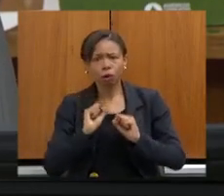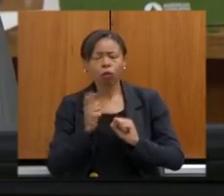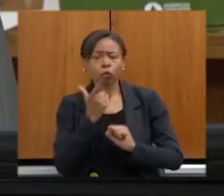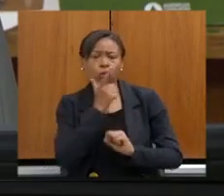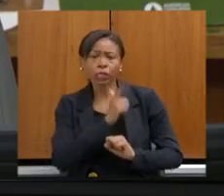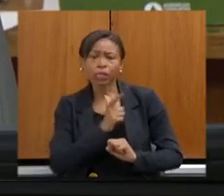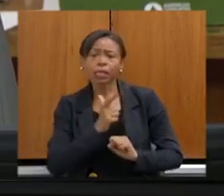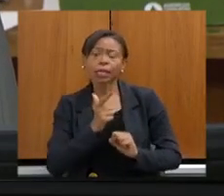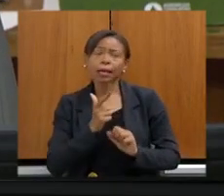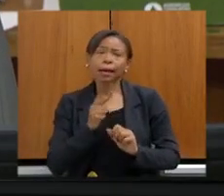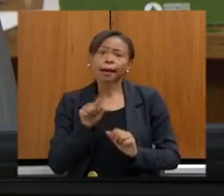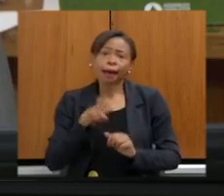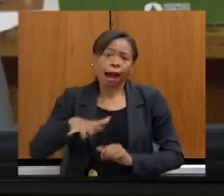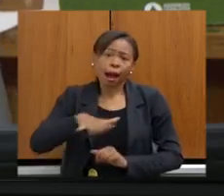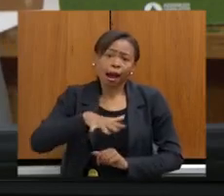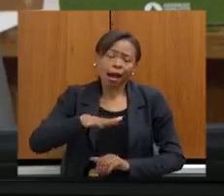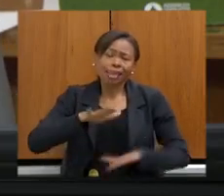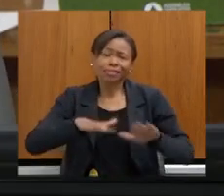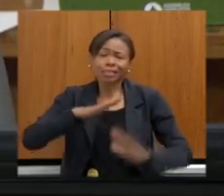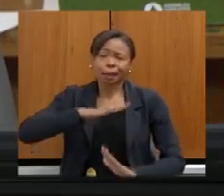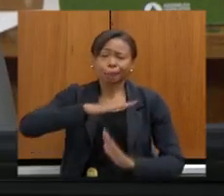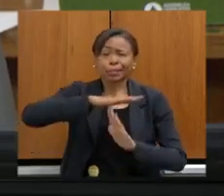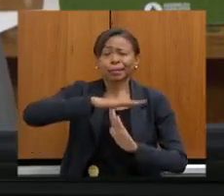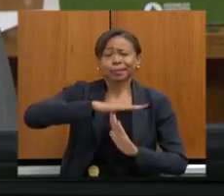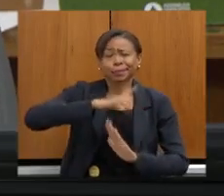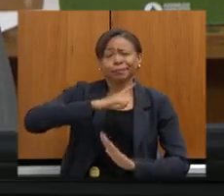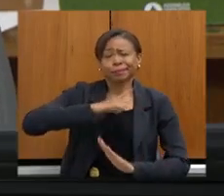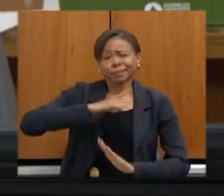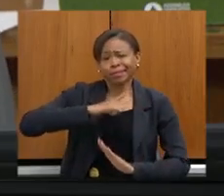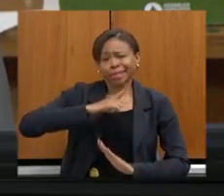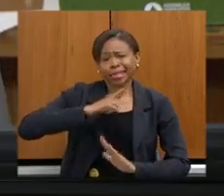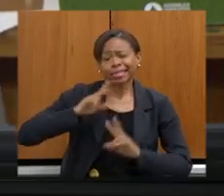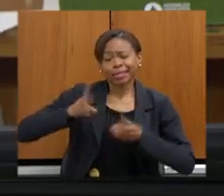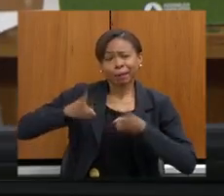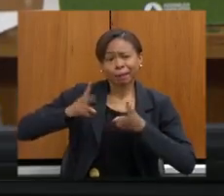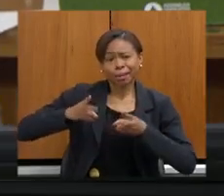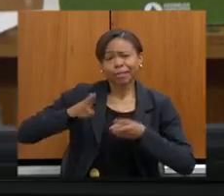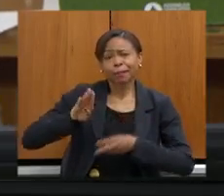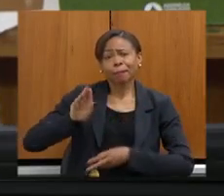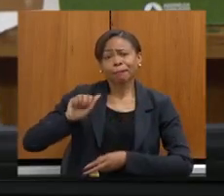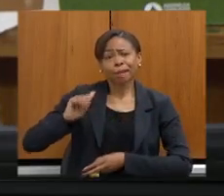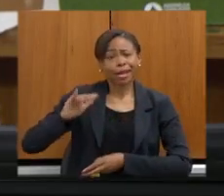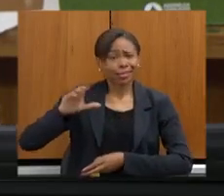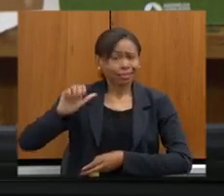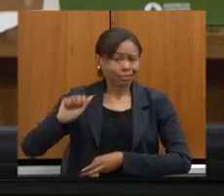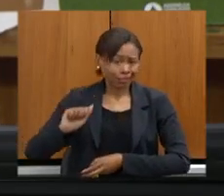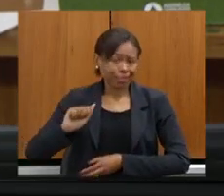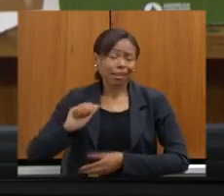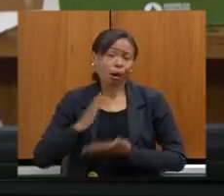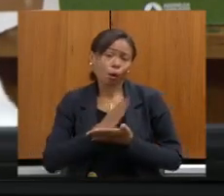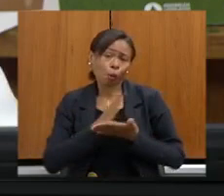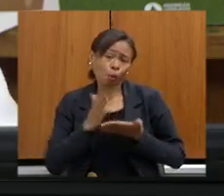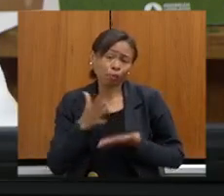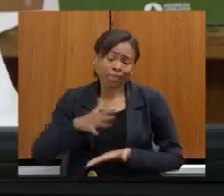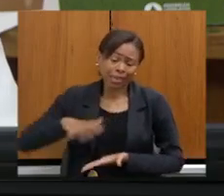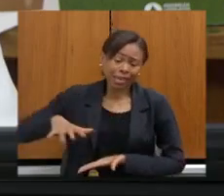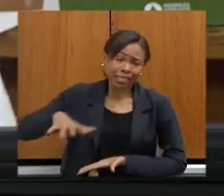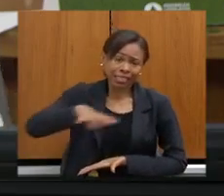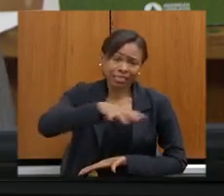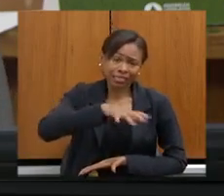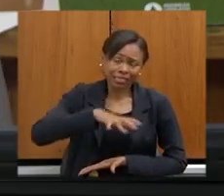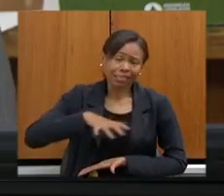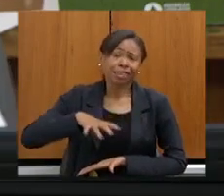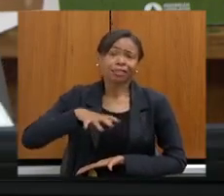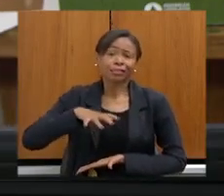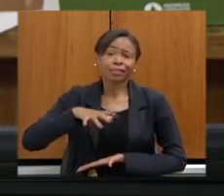que muitas vezes tem a limitação de compensação na mesma bacia por regiões, por exemplo, como regiões densamente urbanizadas, como é a